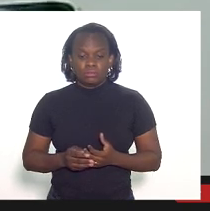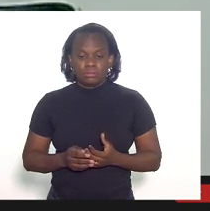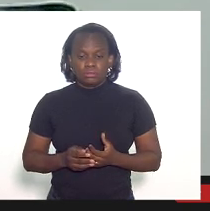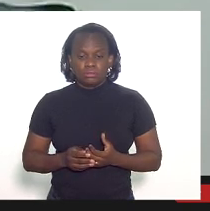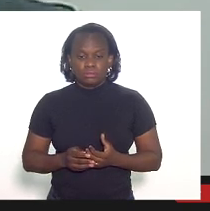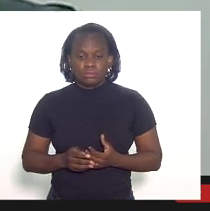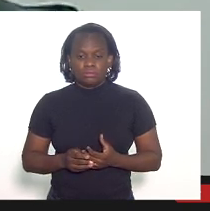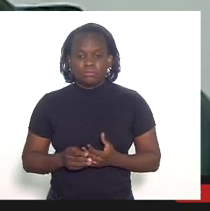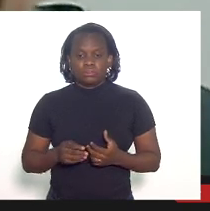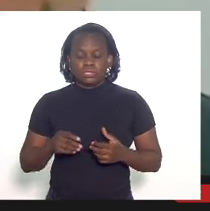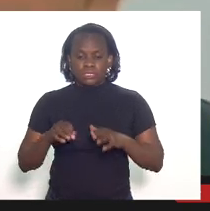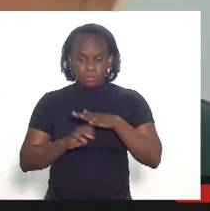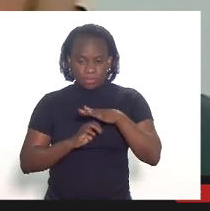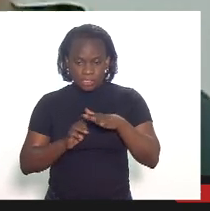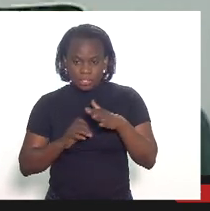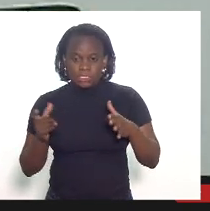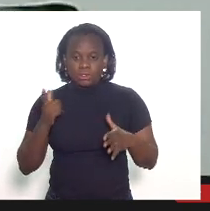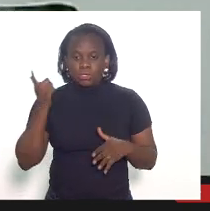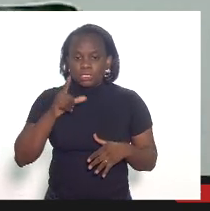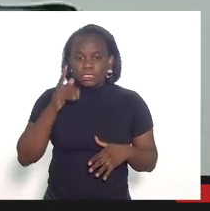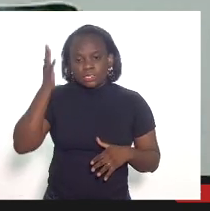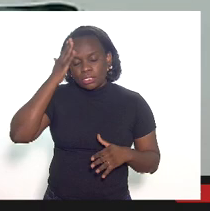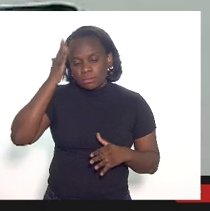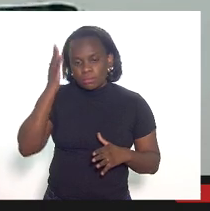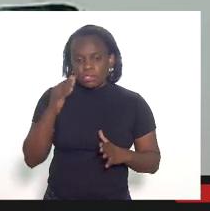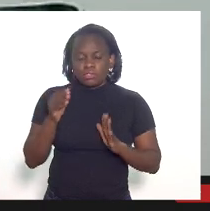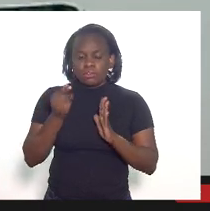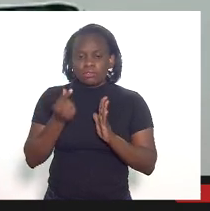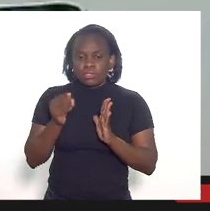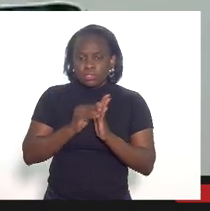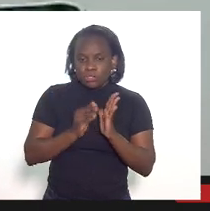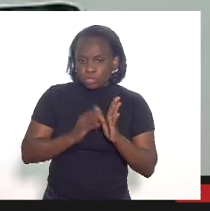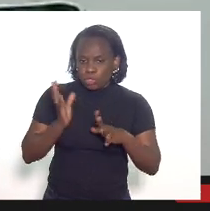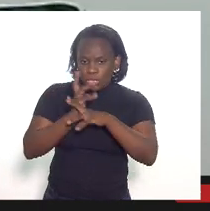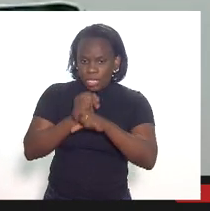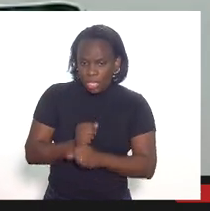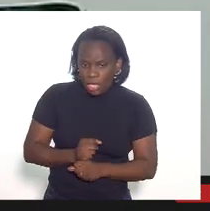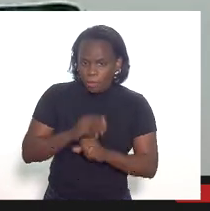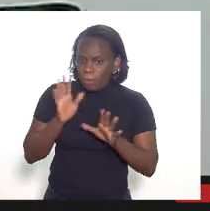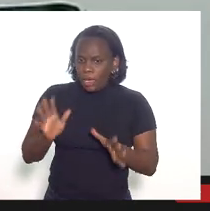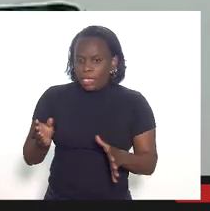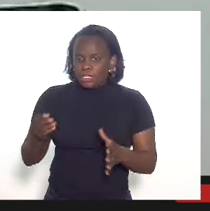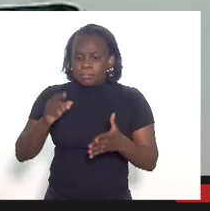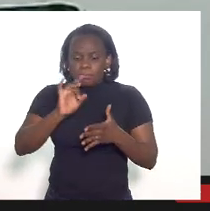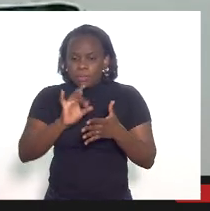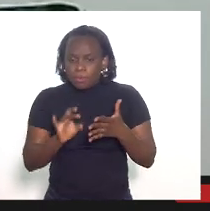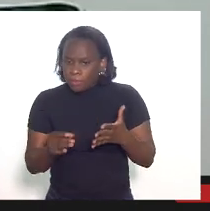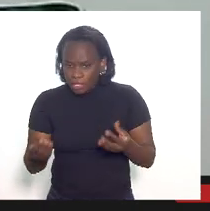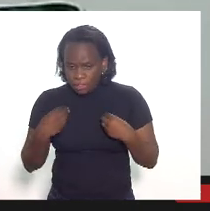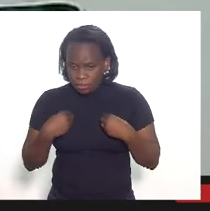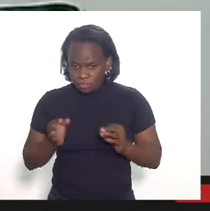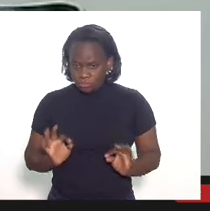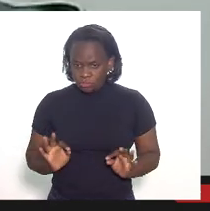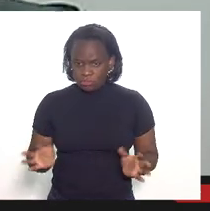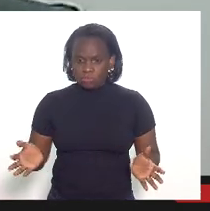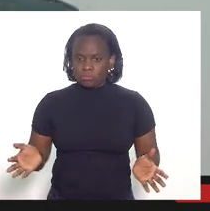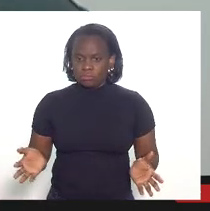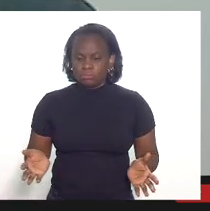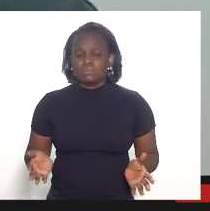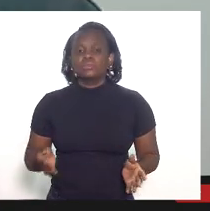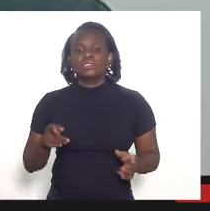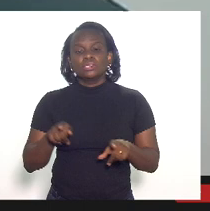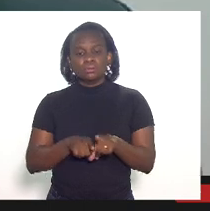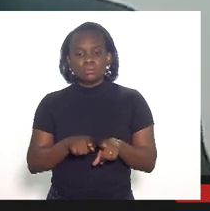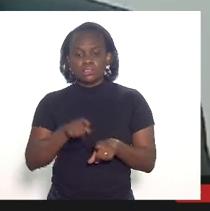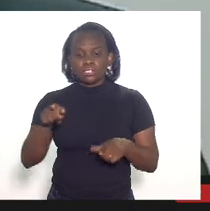as concessionárias conseguem saber o valor total mas não conseguem nos entregar o detalhamento disso a